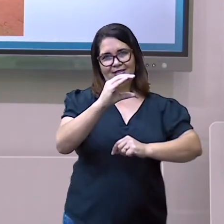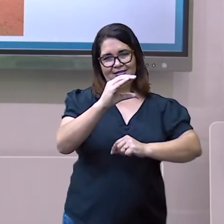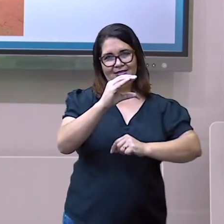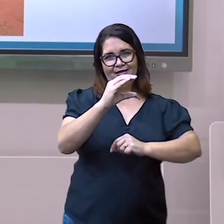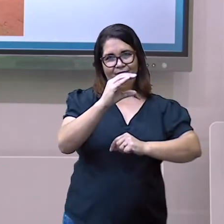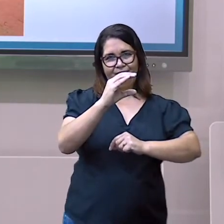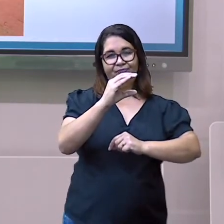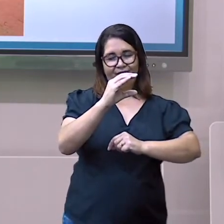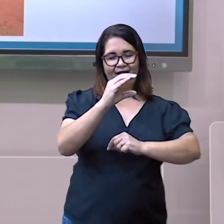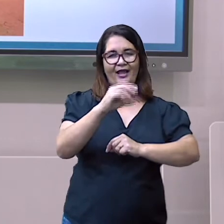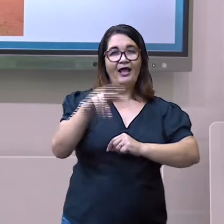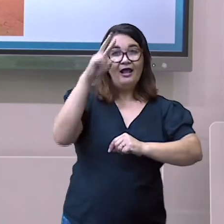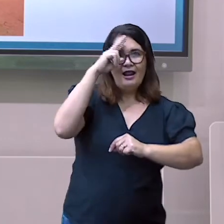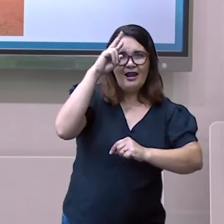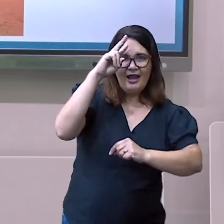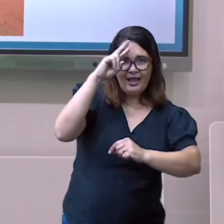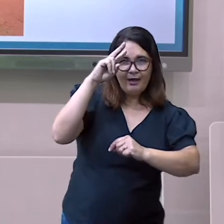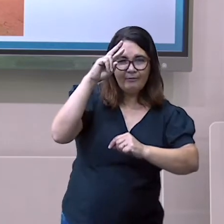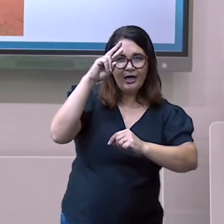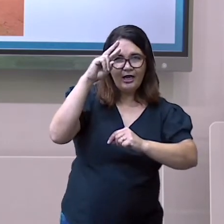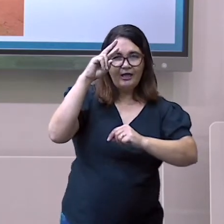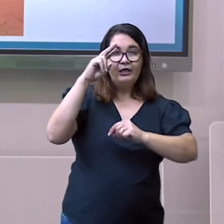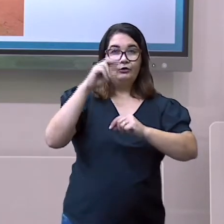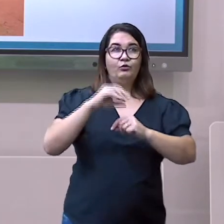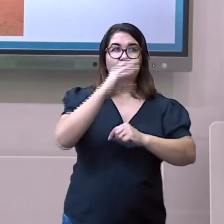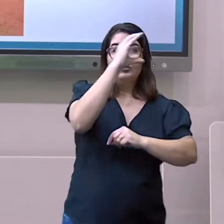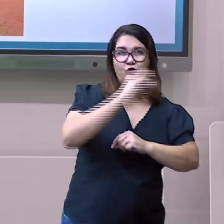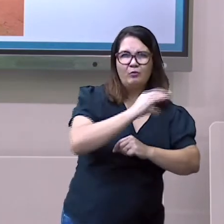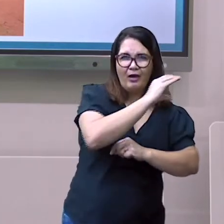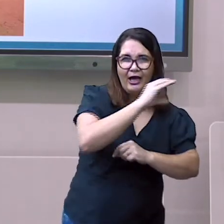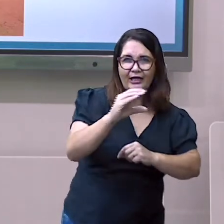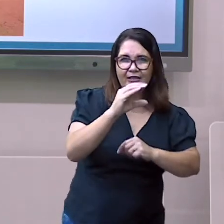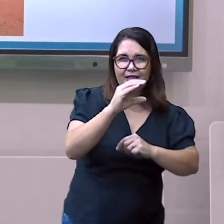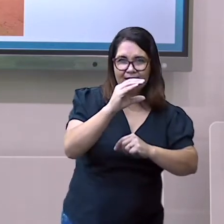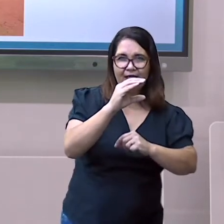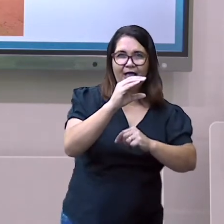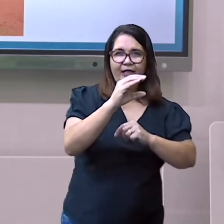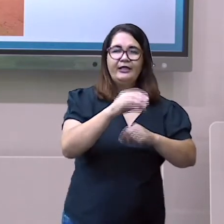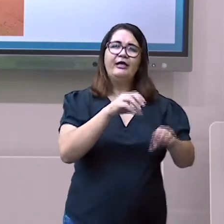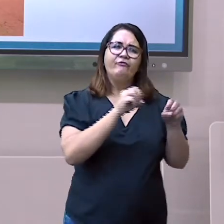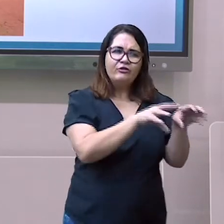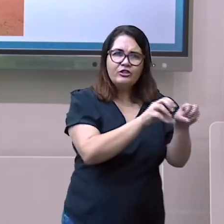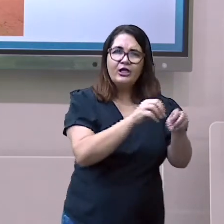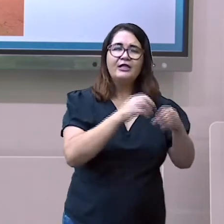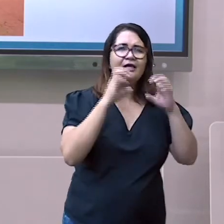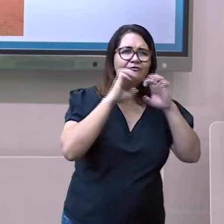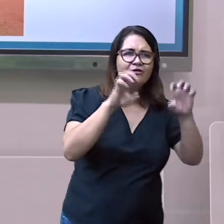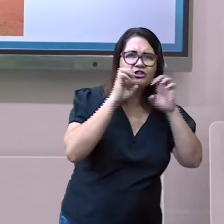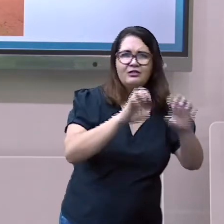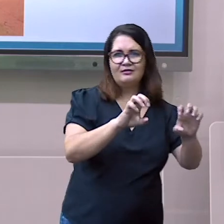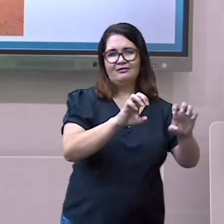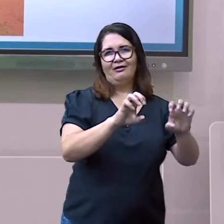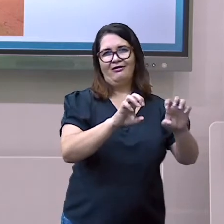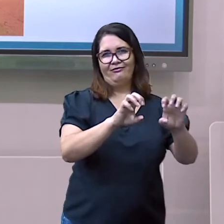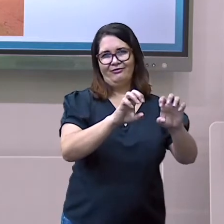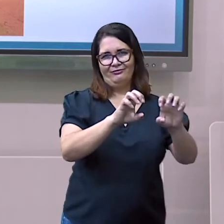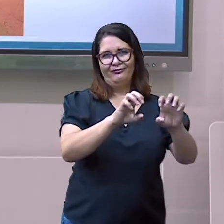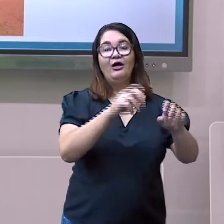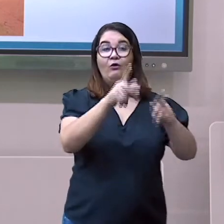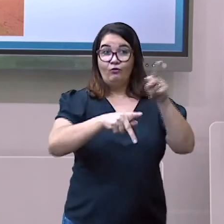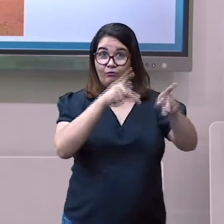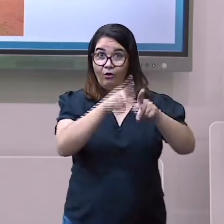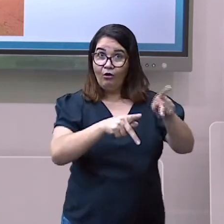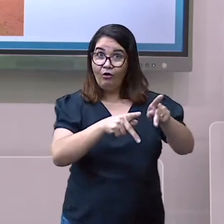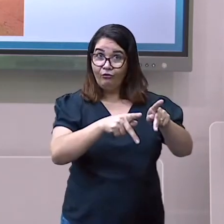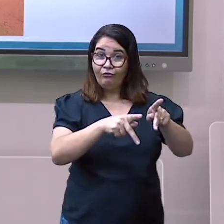terras. A invasão holandesa, em 1630, alterou a história próspera de Olinda.